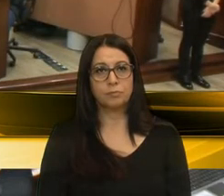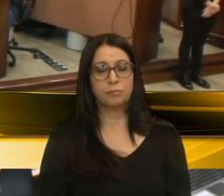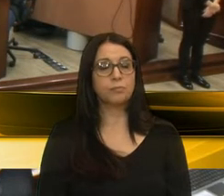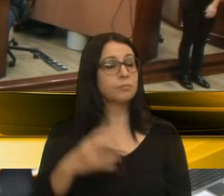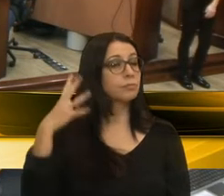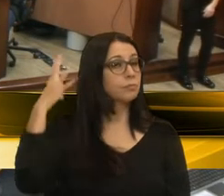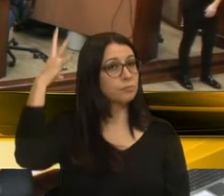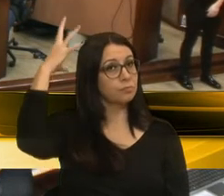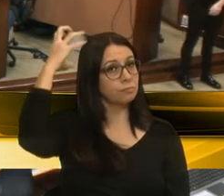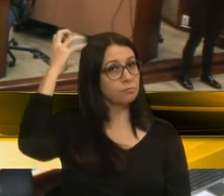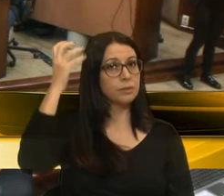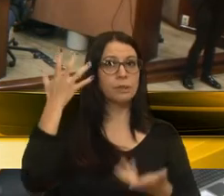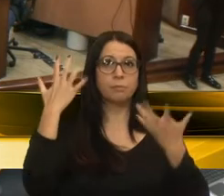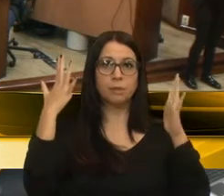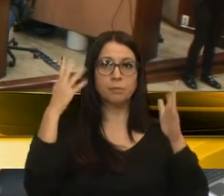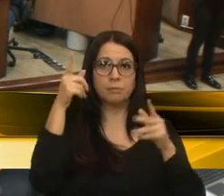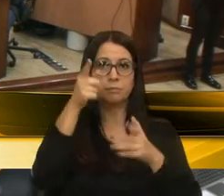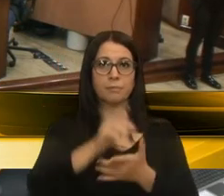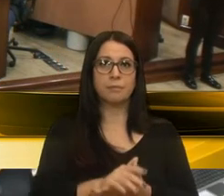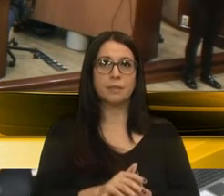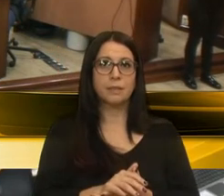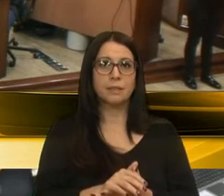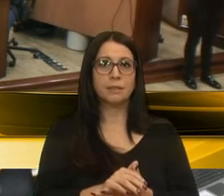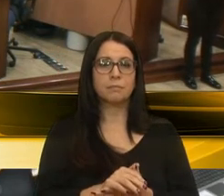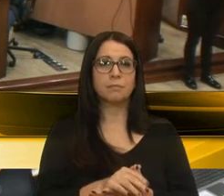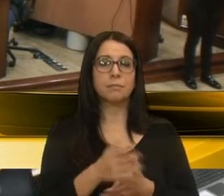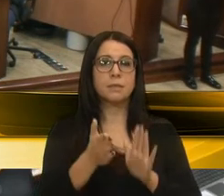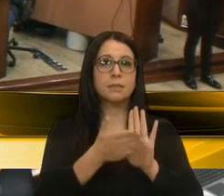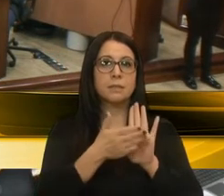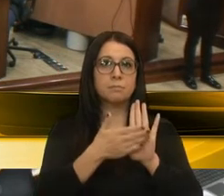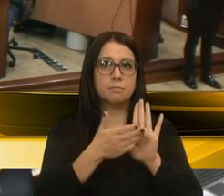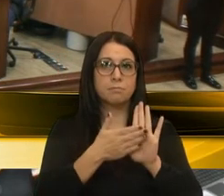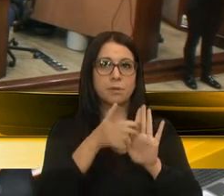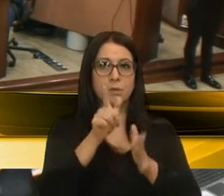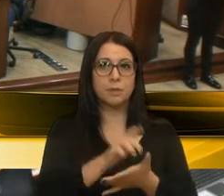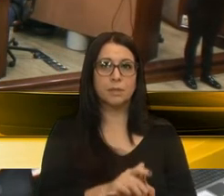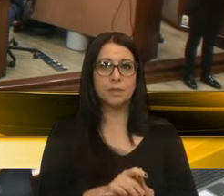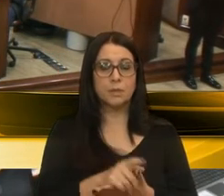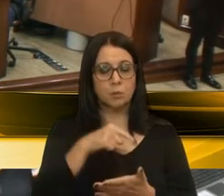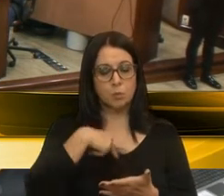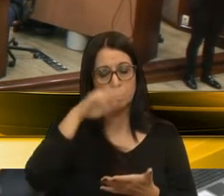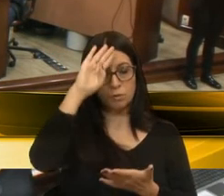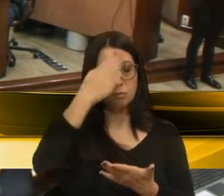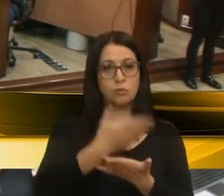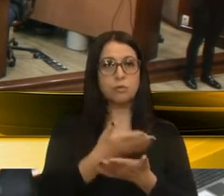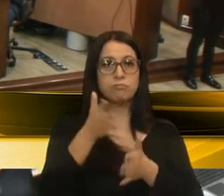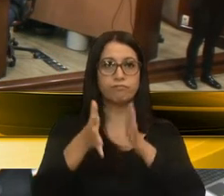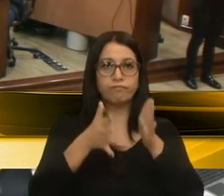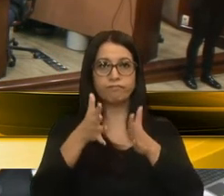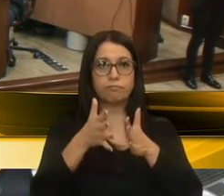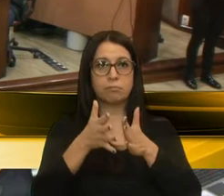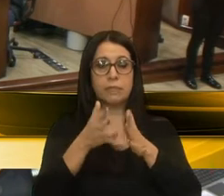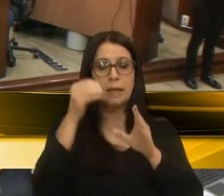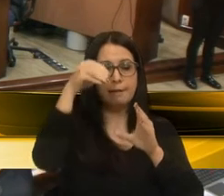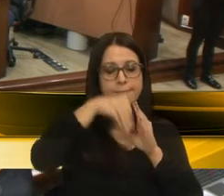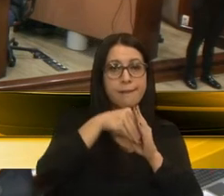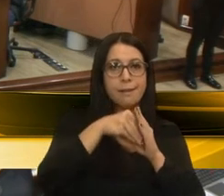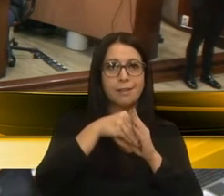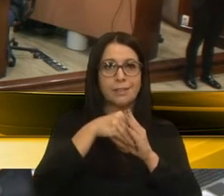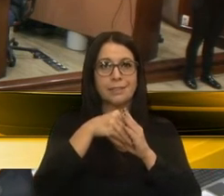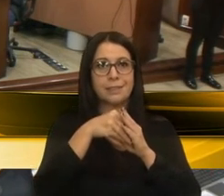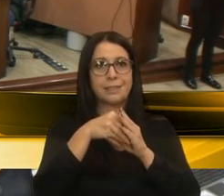Tibirissá, parabenizar por trazer essa pauta e eu acredito muito que Libras deveria estar incluído